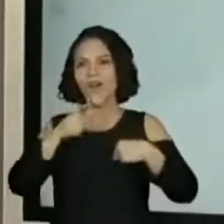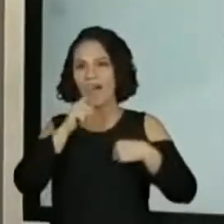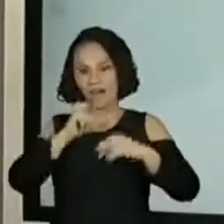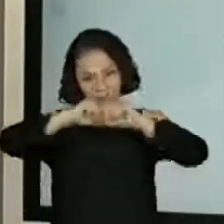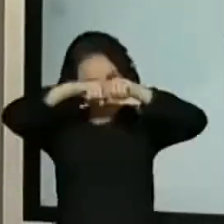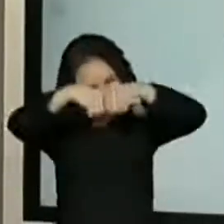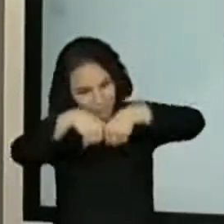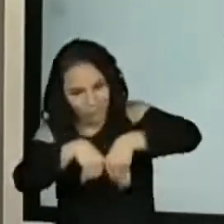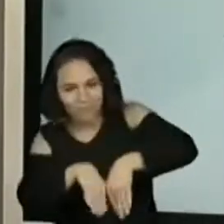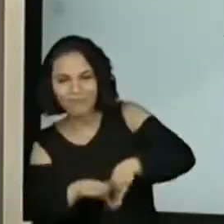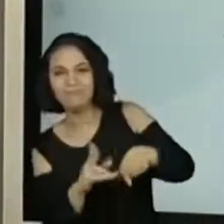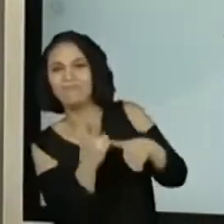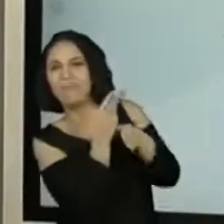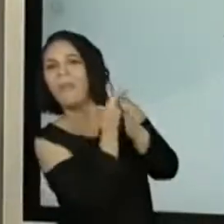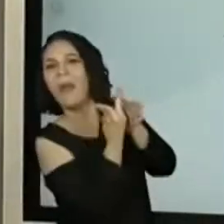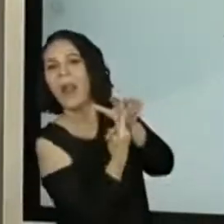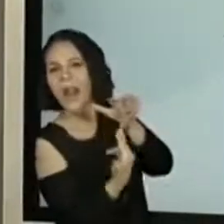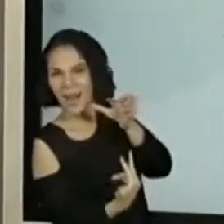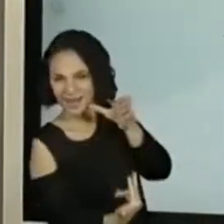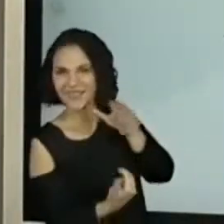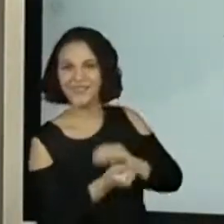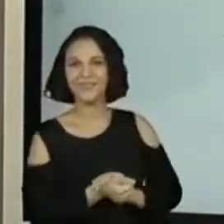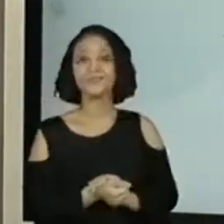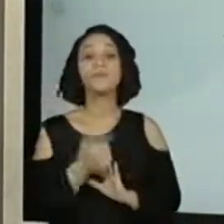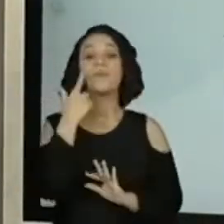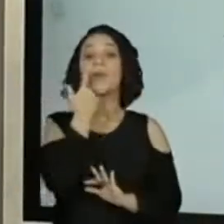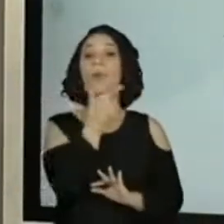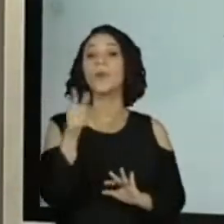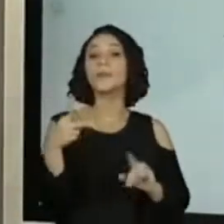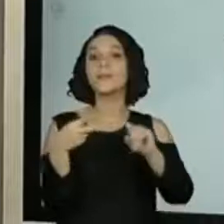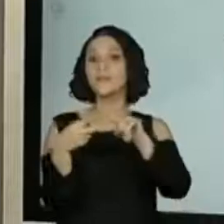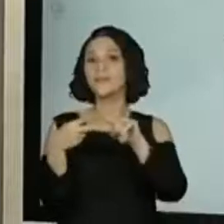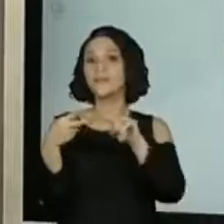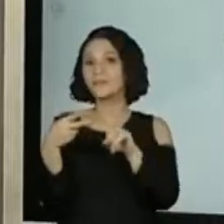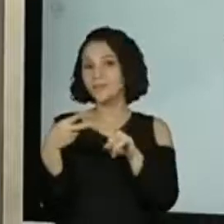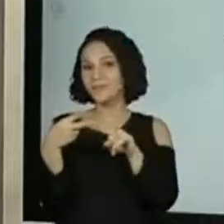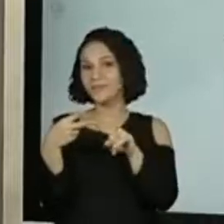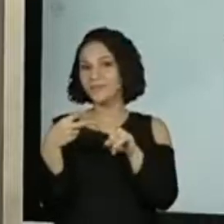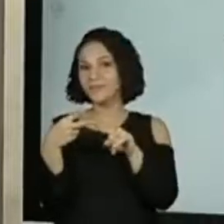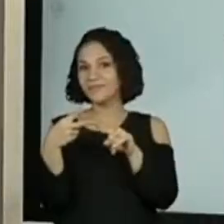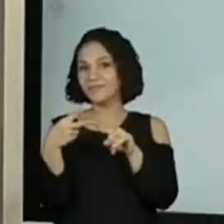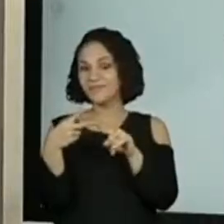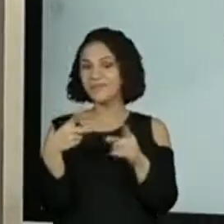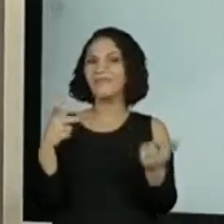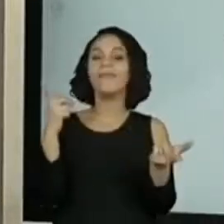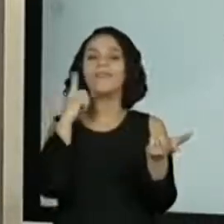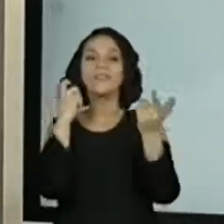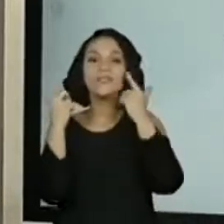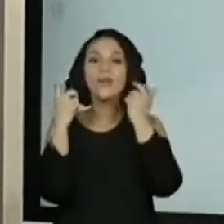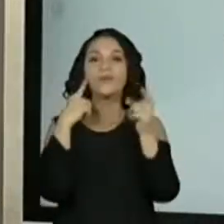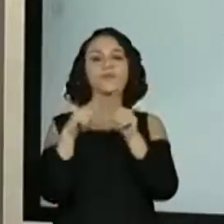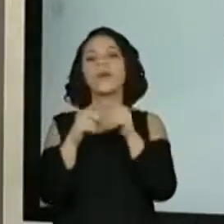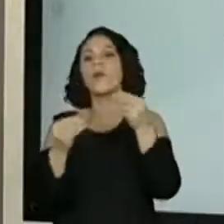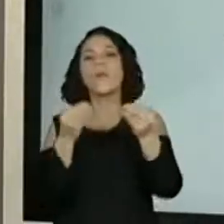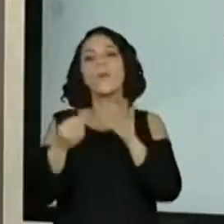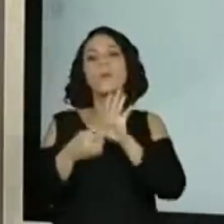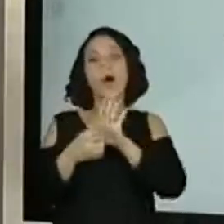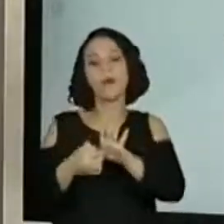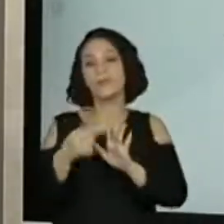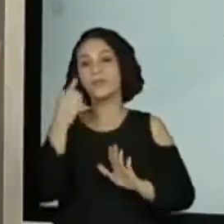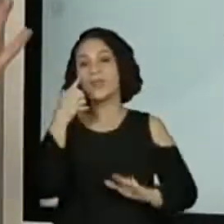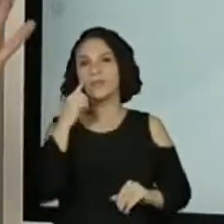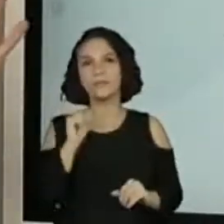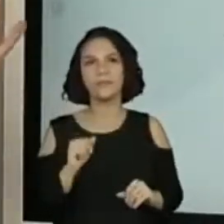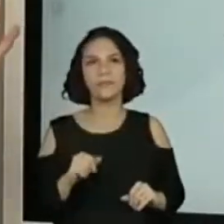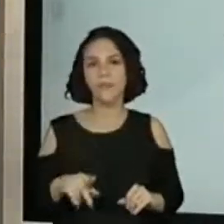Vamos às outras duas que tem aí, para que vocês observem esse som e como ela está representada aí pelo cartunista. Ó, tem